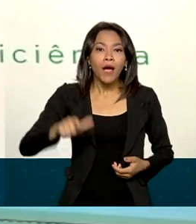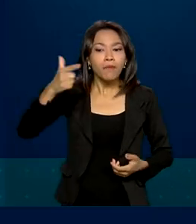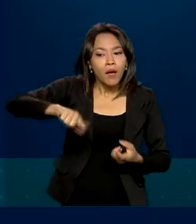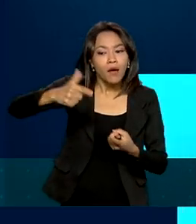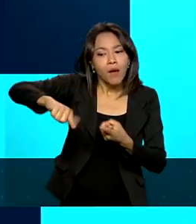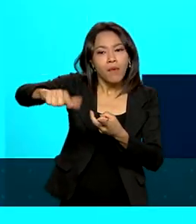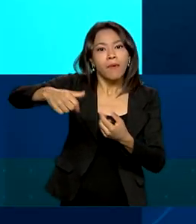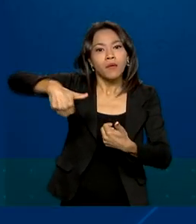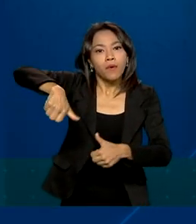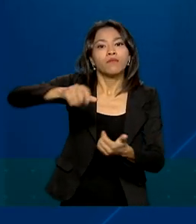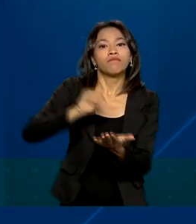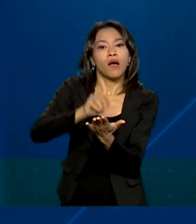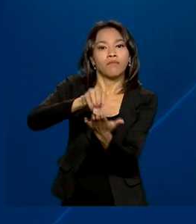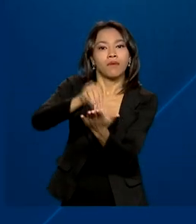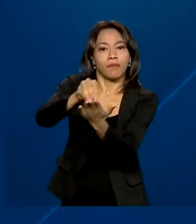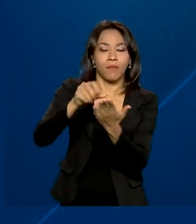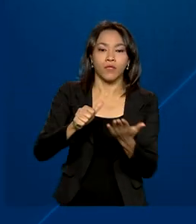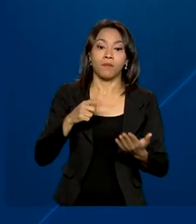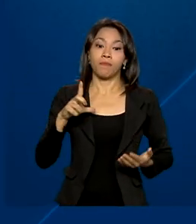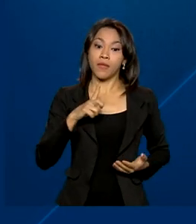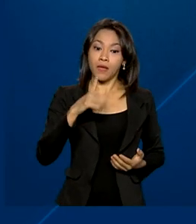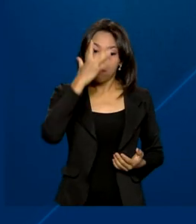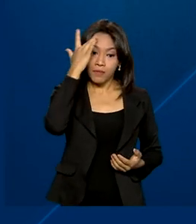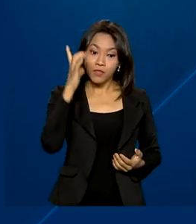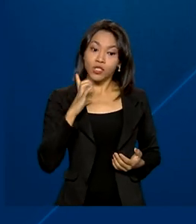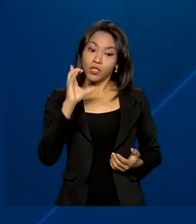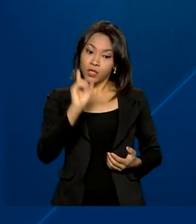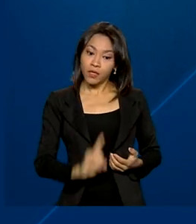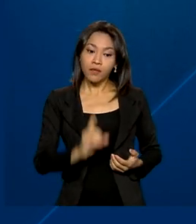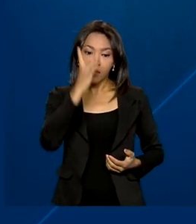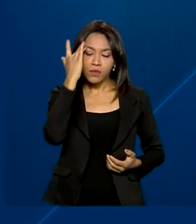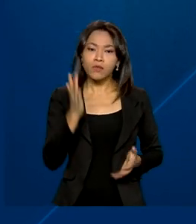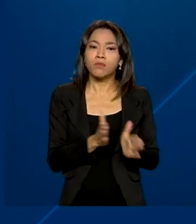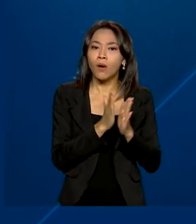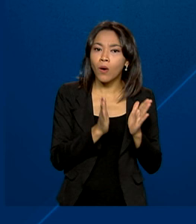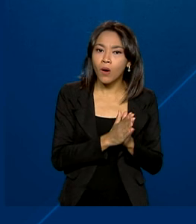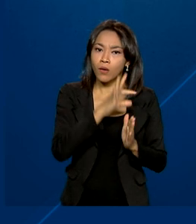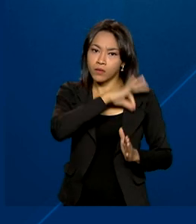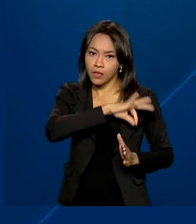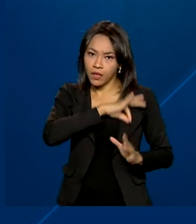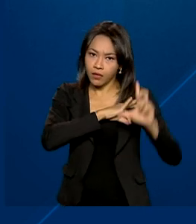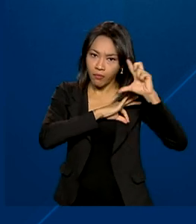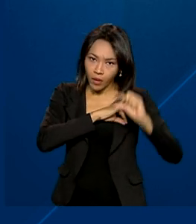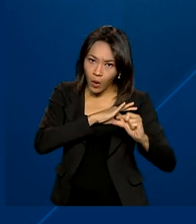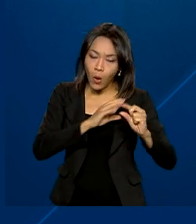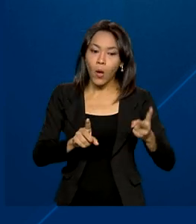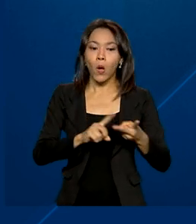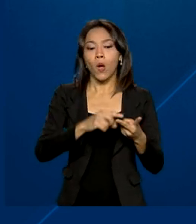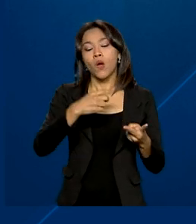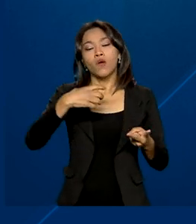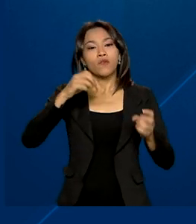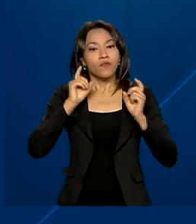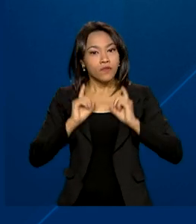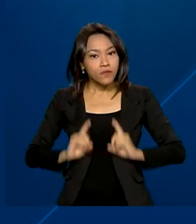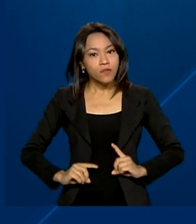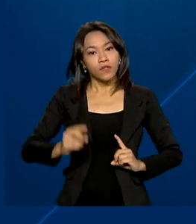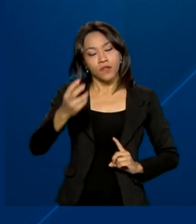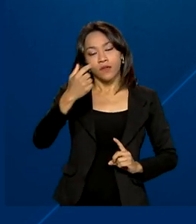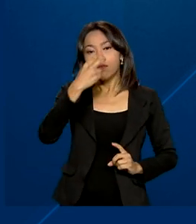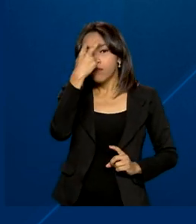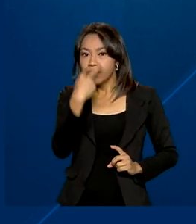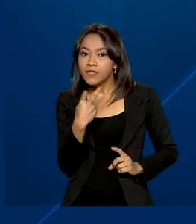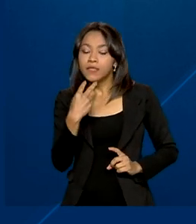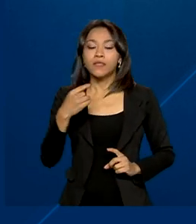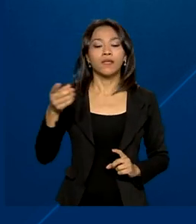período. Tem direito ao benefício pessoas de baixa renda comprovada e com deficiência física, mental, auditiva,